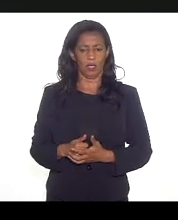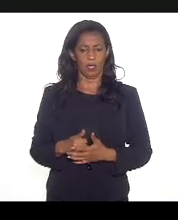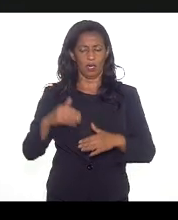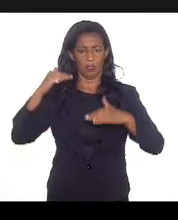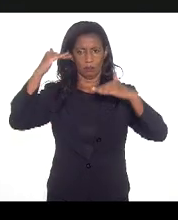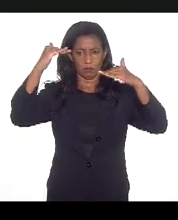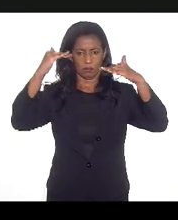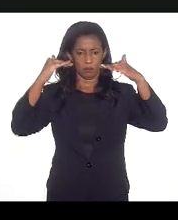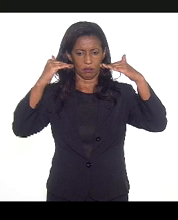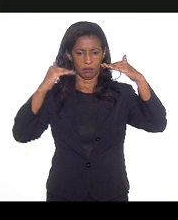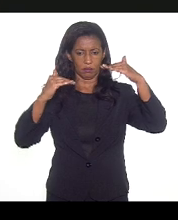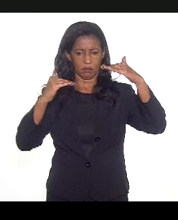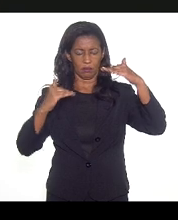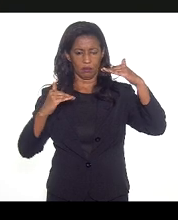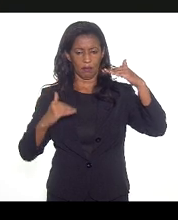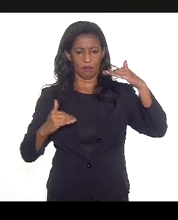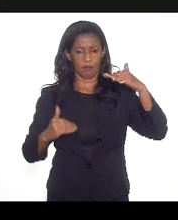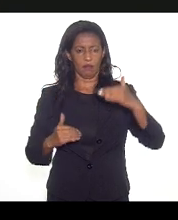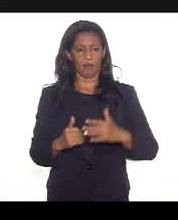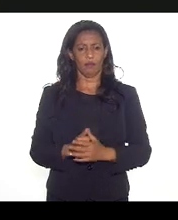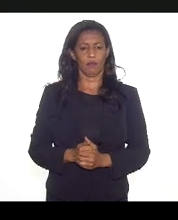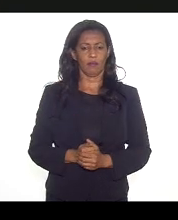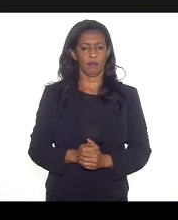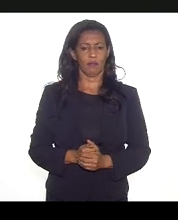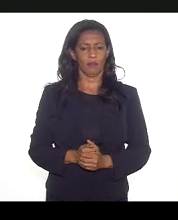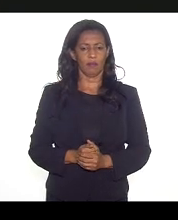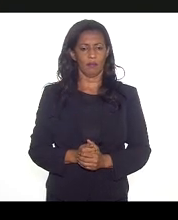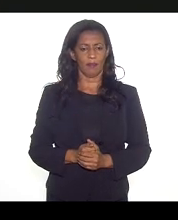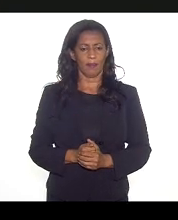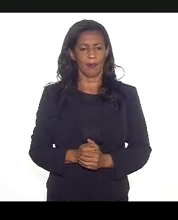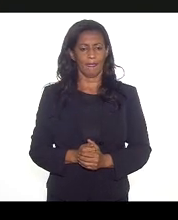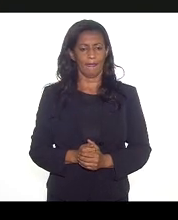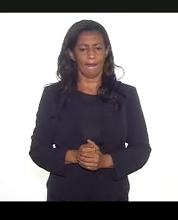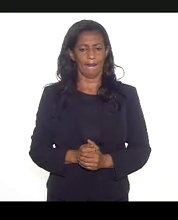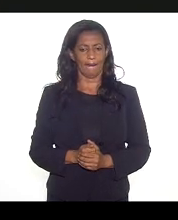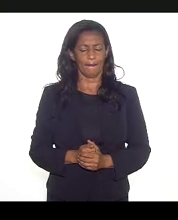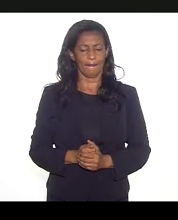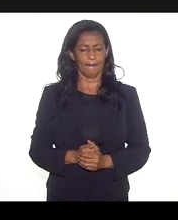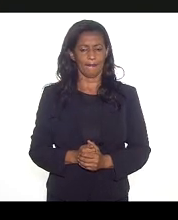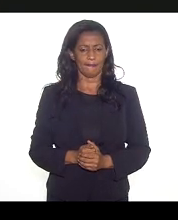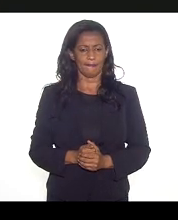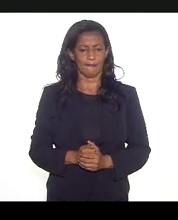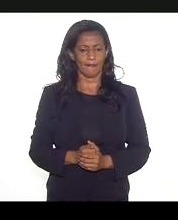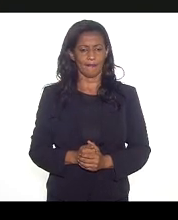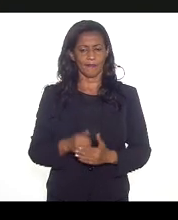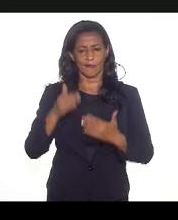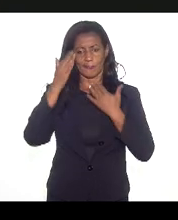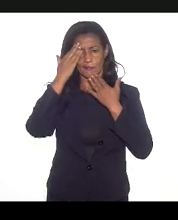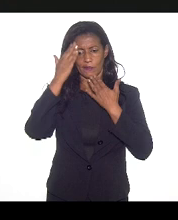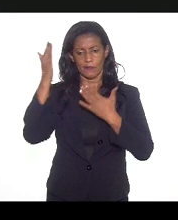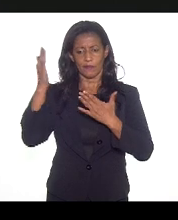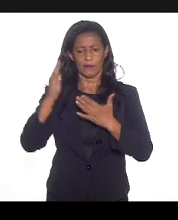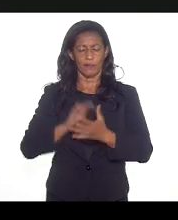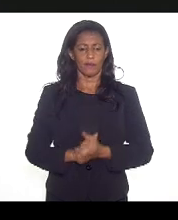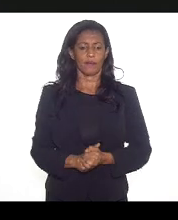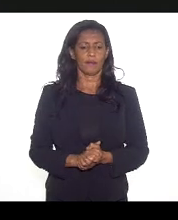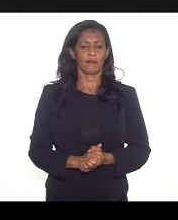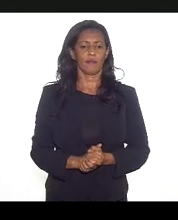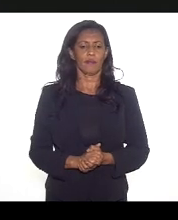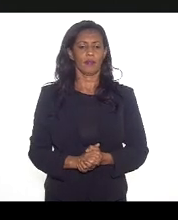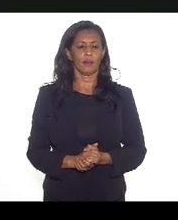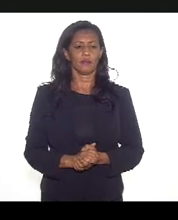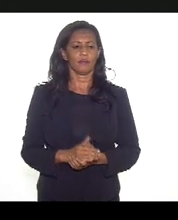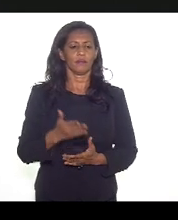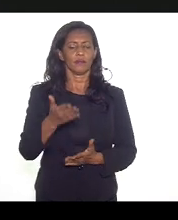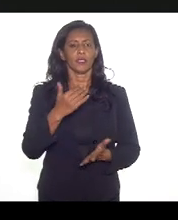da pauta exportadora e da pauta exportadora do Rio de Janeiro. Então, obrigado. Obrigada. Por favor, subsecretário Antônio